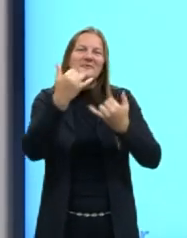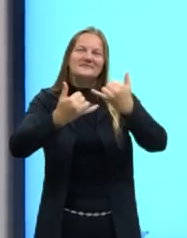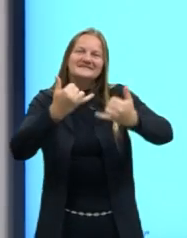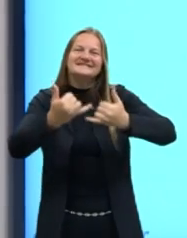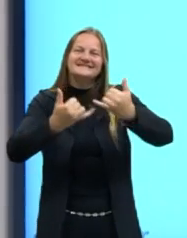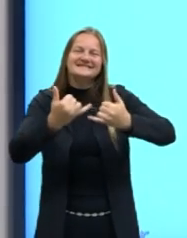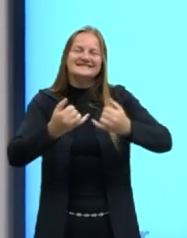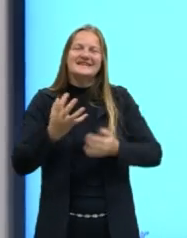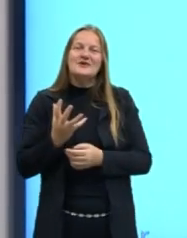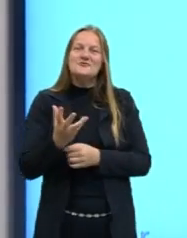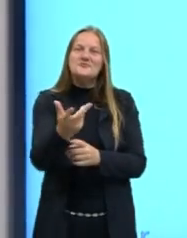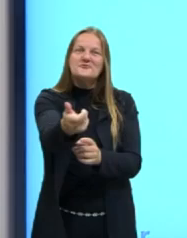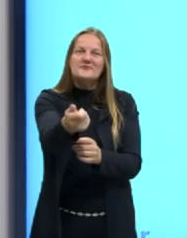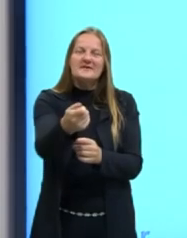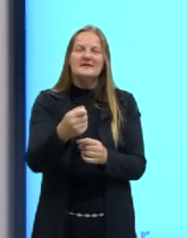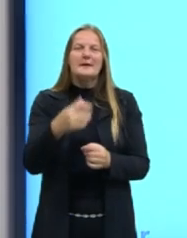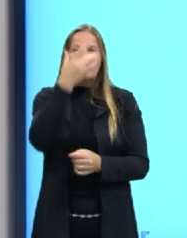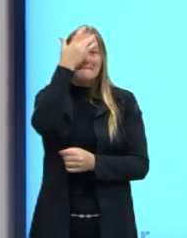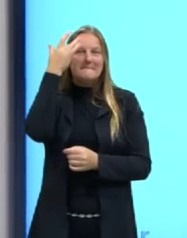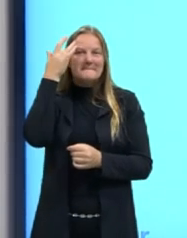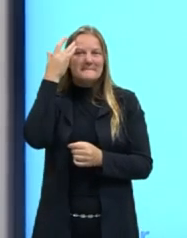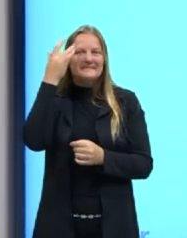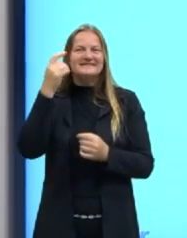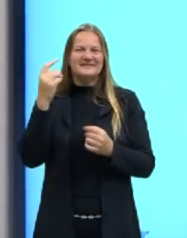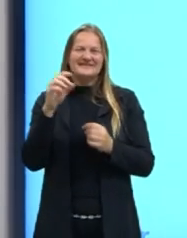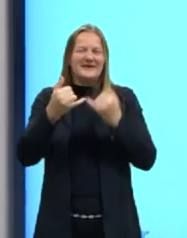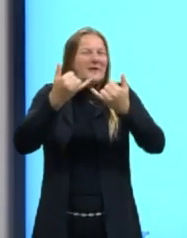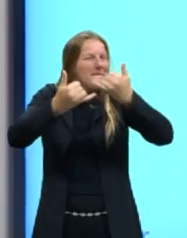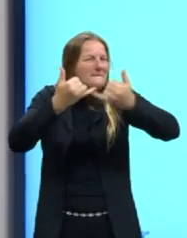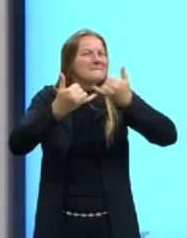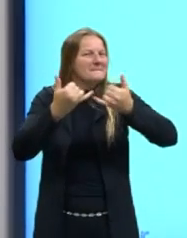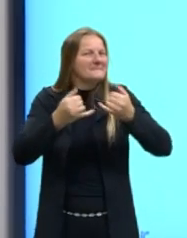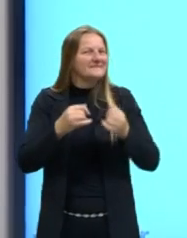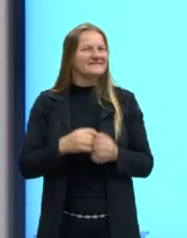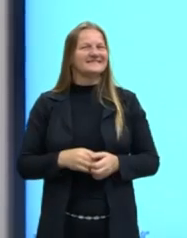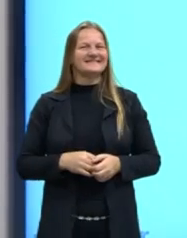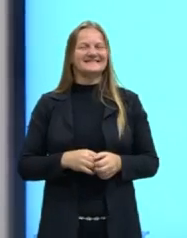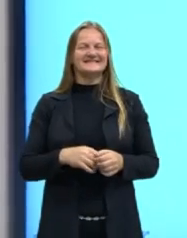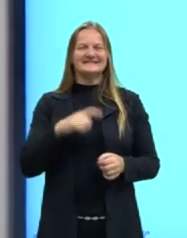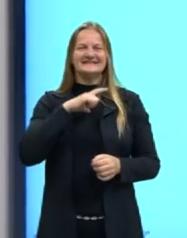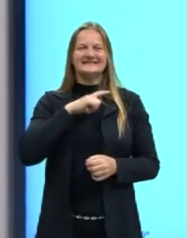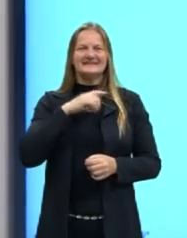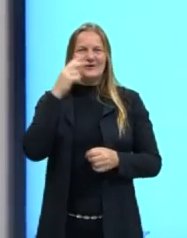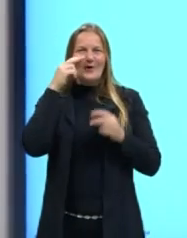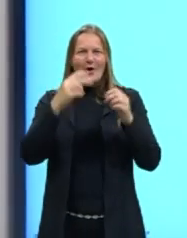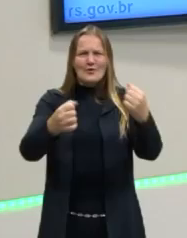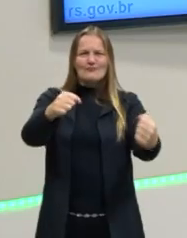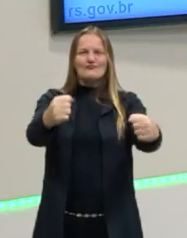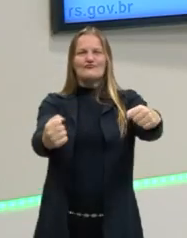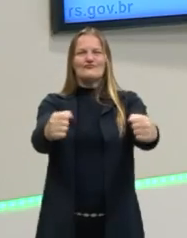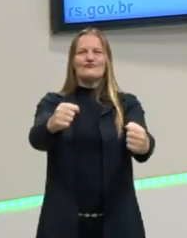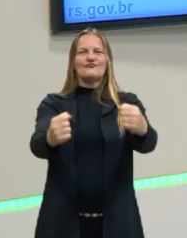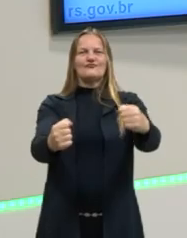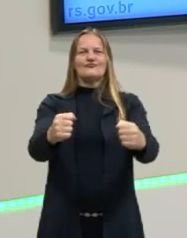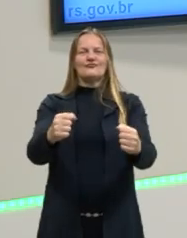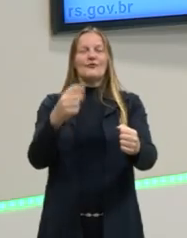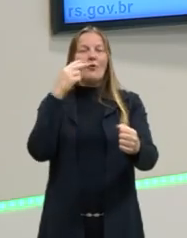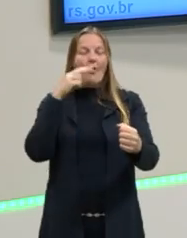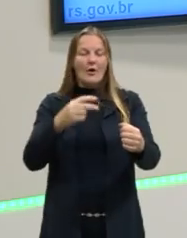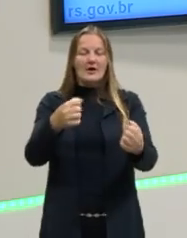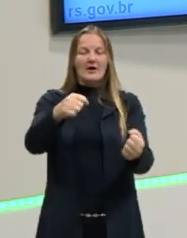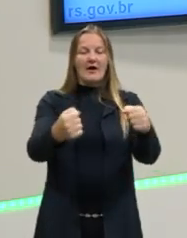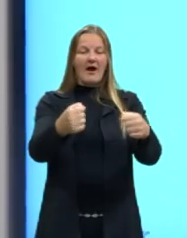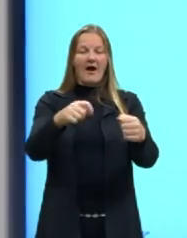aceleração. Pessoas normais, a gente é só uma brincadeirinha. A gente tem, olha para o carro e fala, volante,